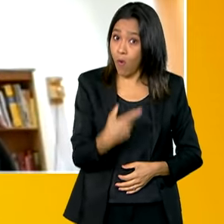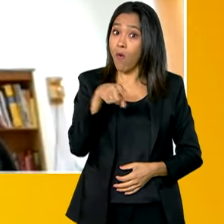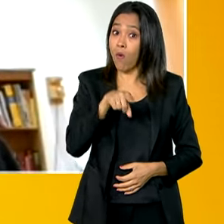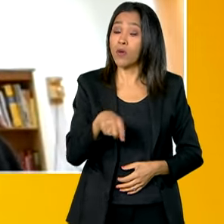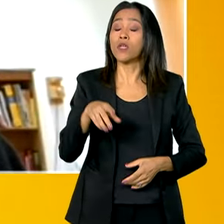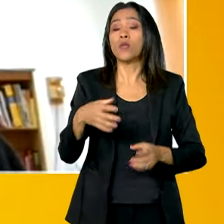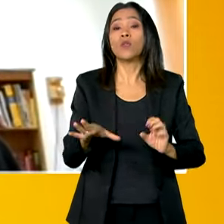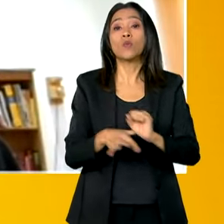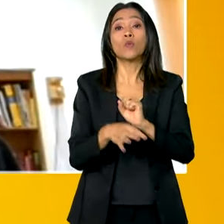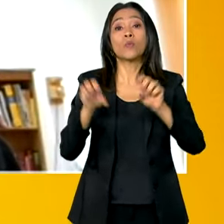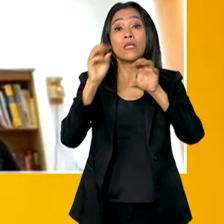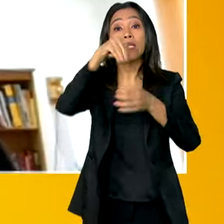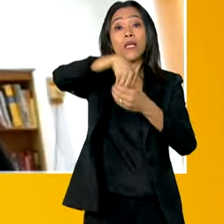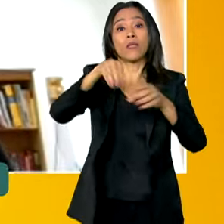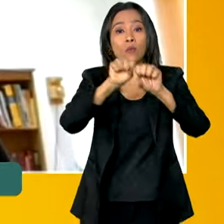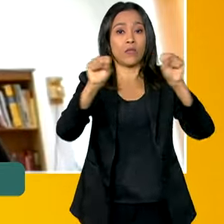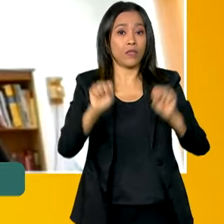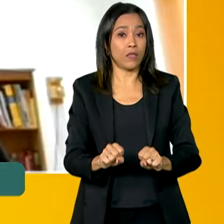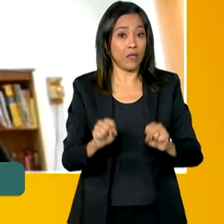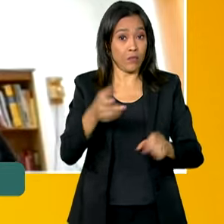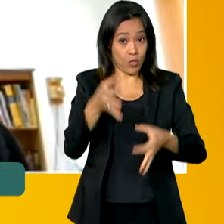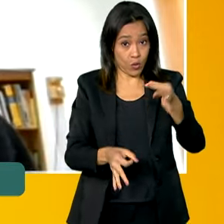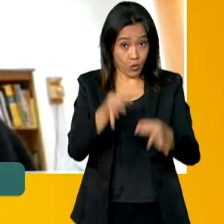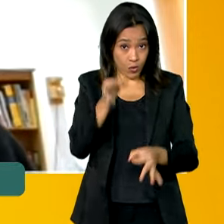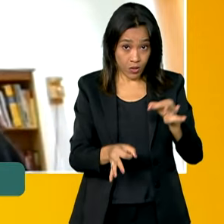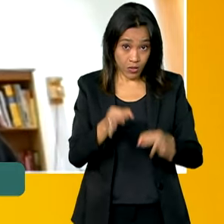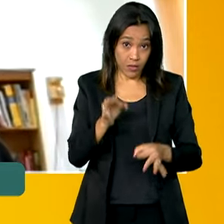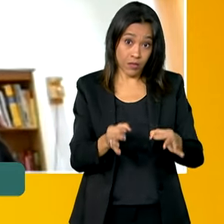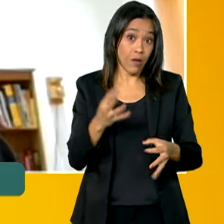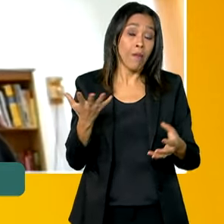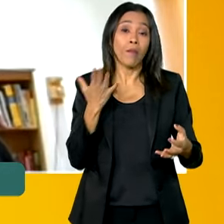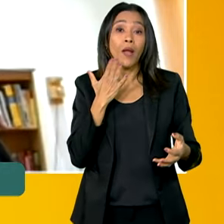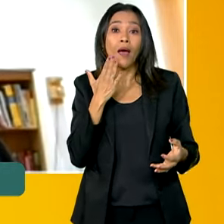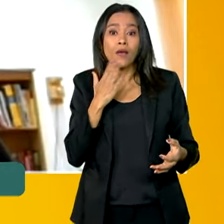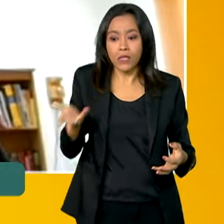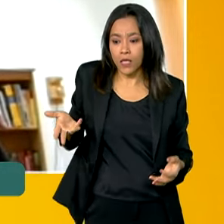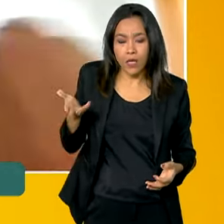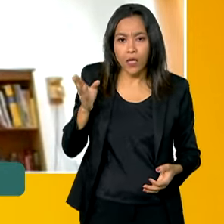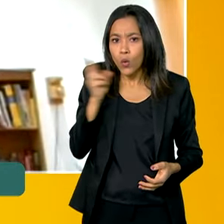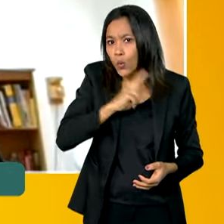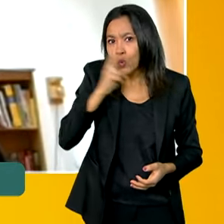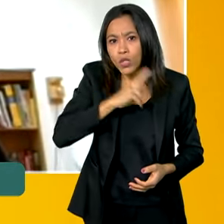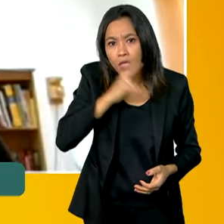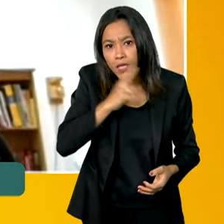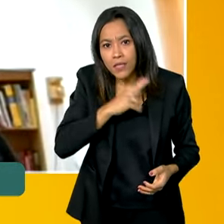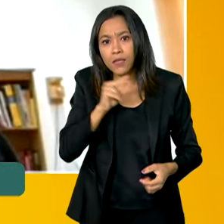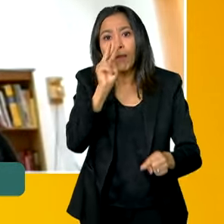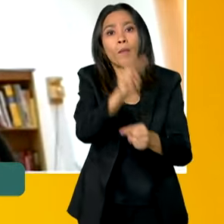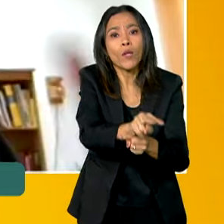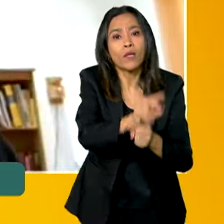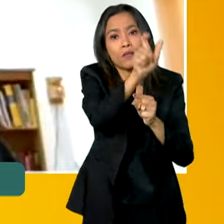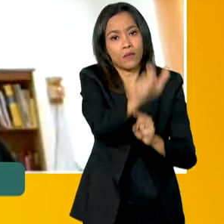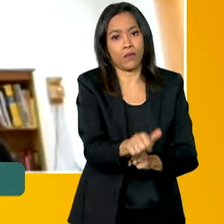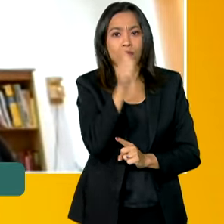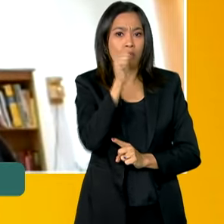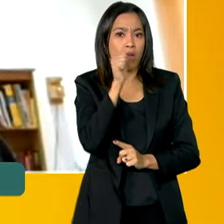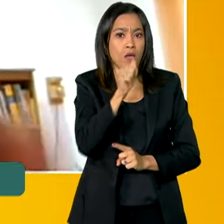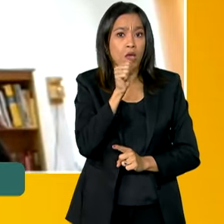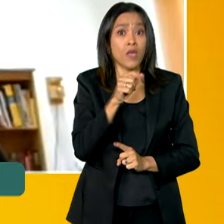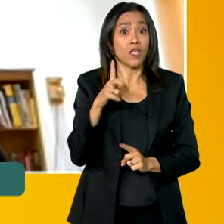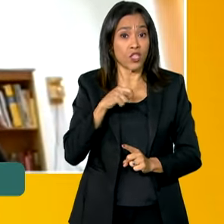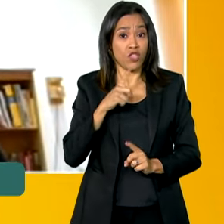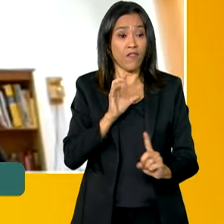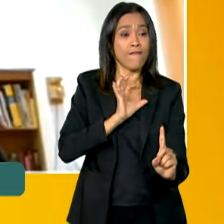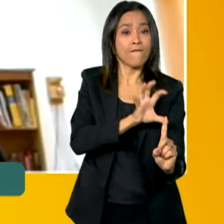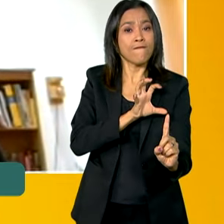garantir tanto a celeridade da expedição de medidas protetivas de urgência quanto que este fluxo seja